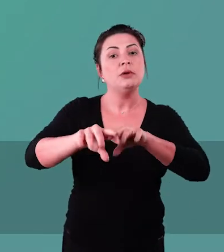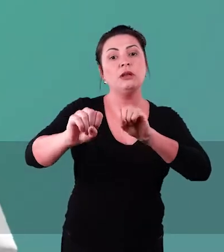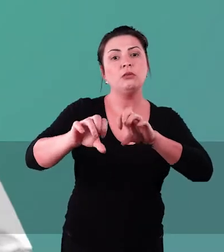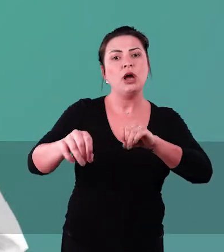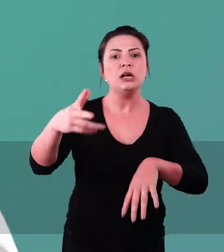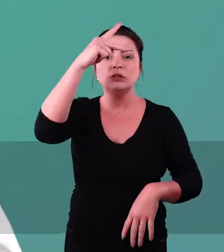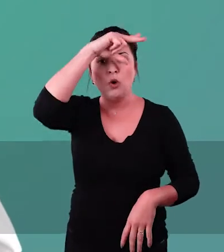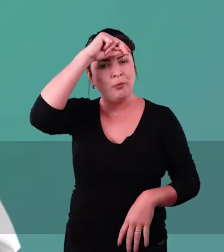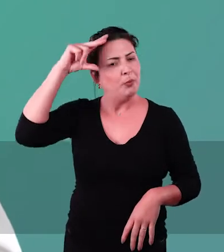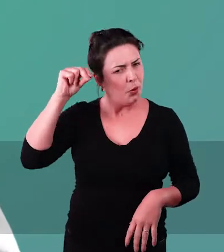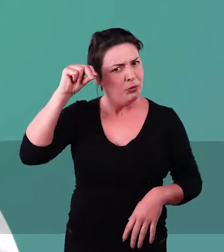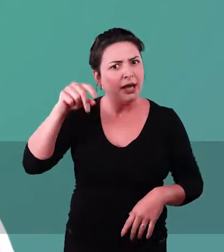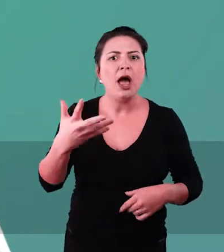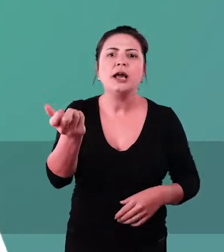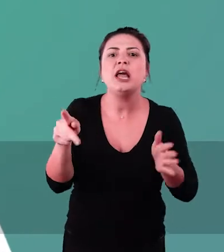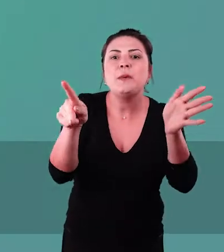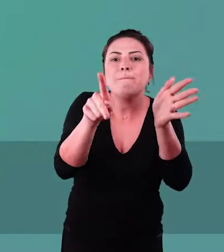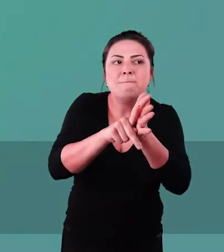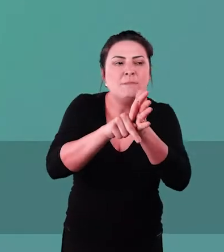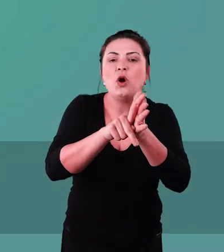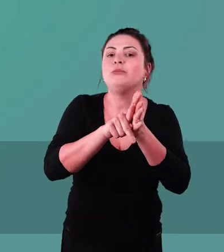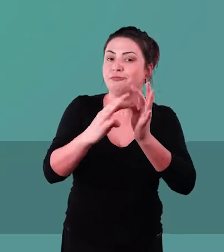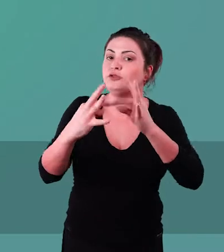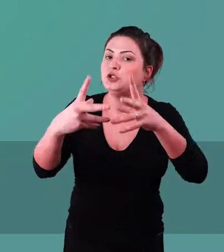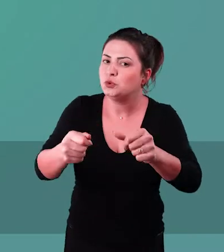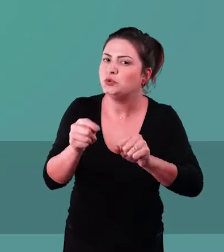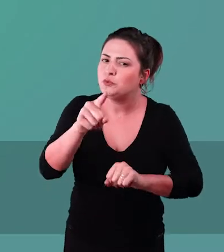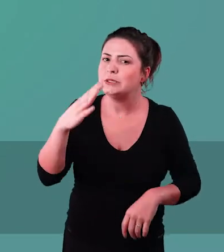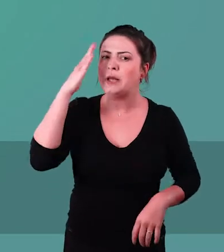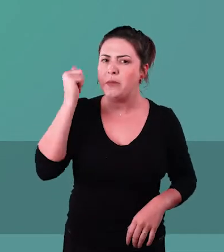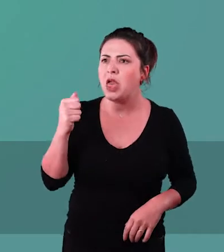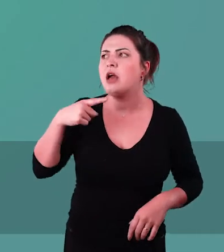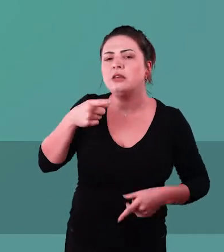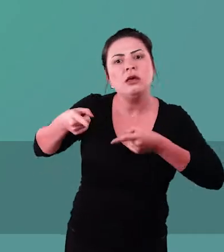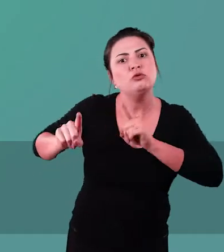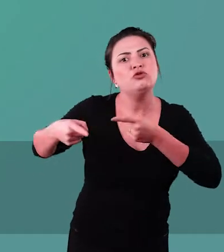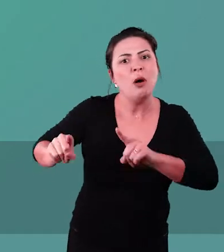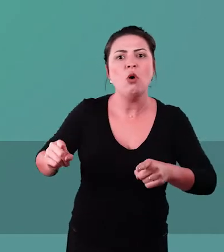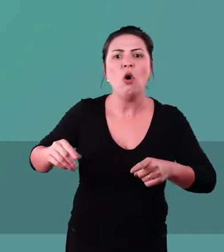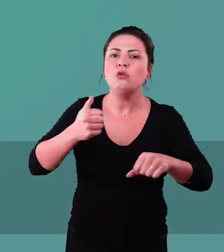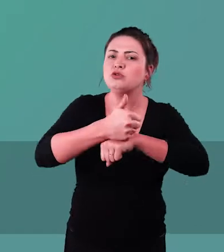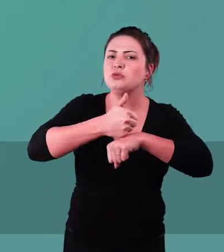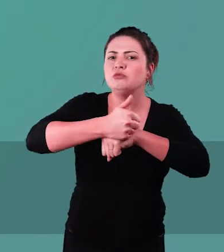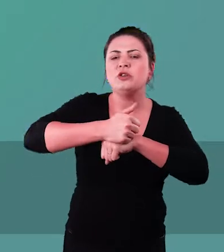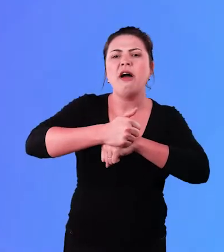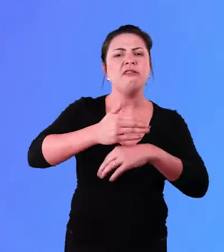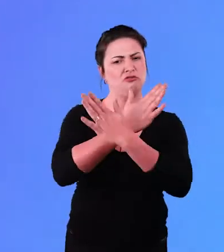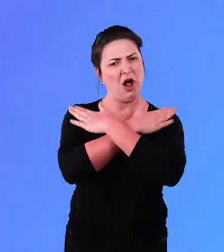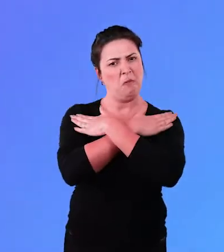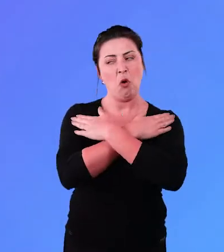pública. Querem a privatização de tudo. Sabia que teve um vereador do MBL que chamou os servidores de vagabundos?